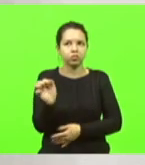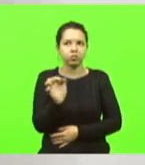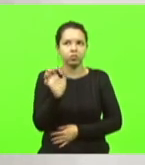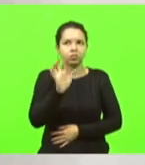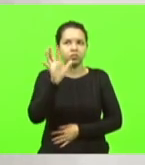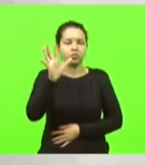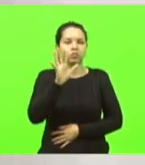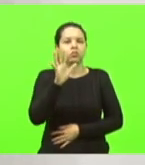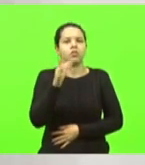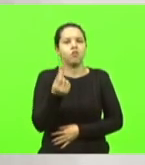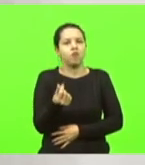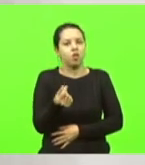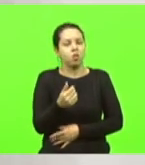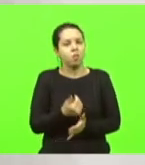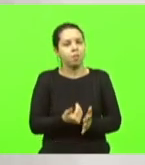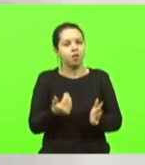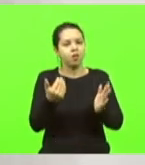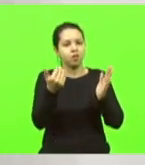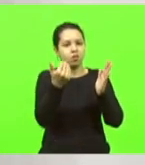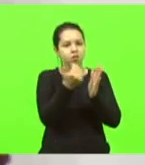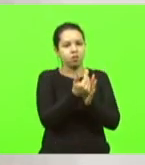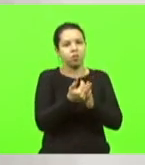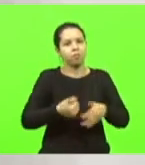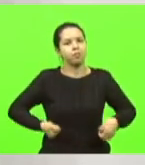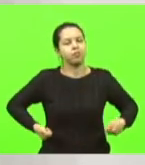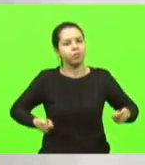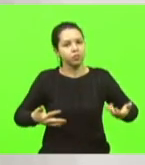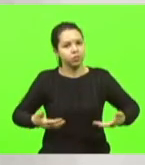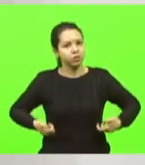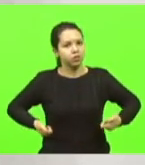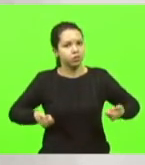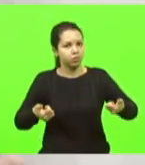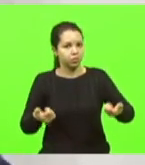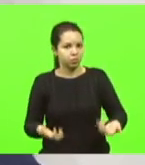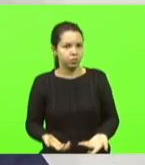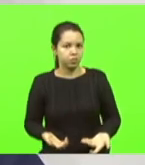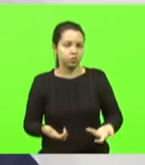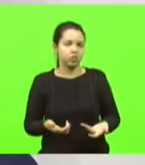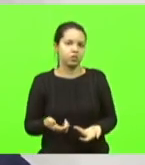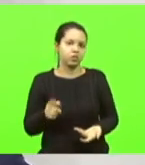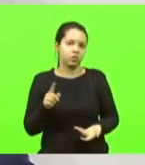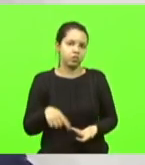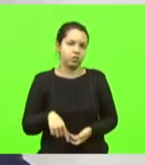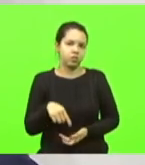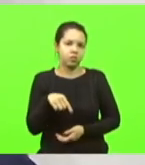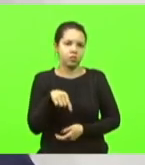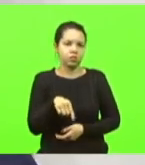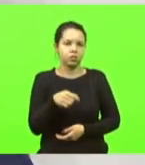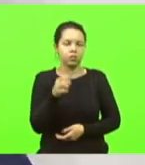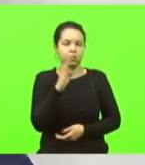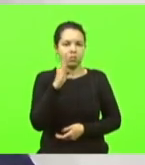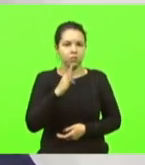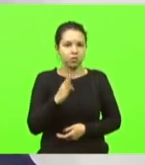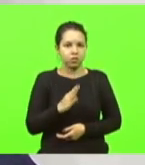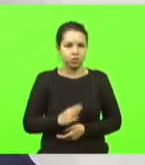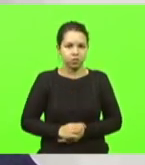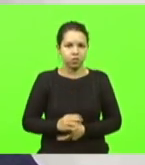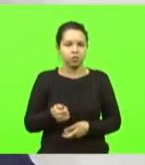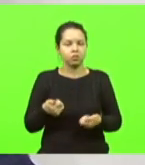maior por conta dessa despesa, desse chamado custo Brasil, que, infelizmente, está,